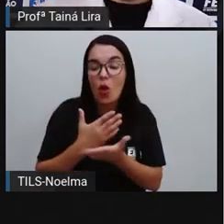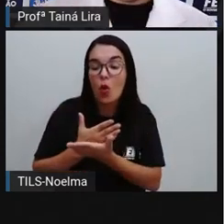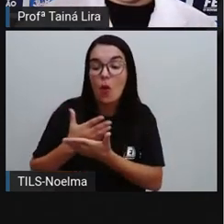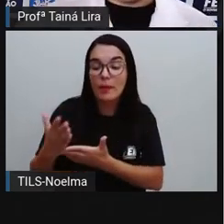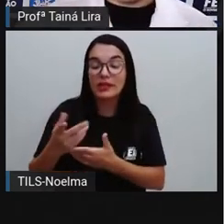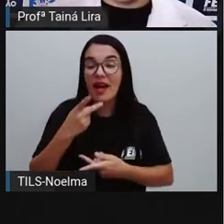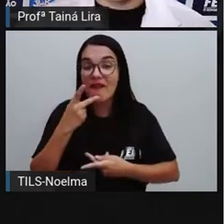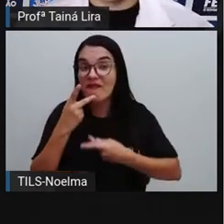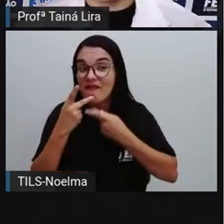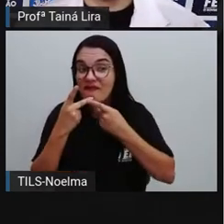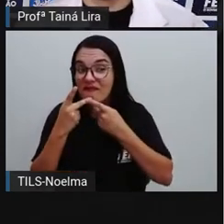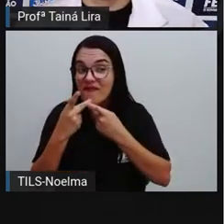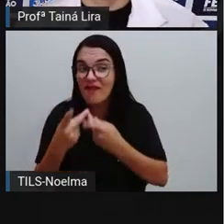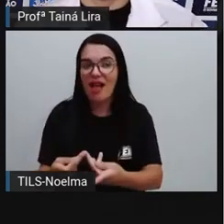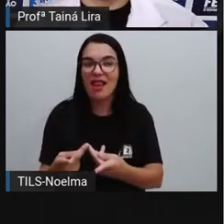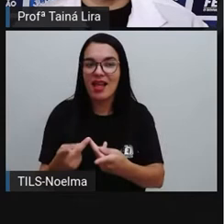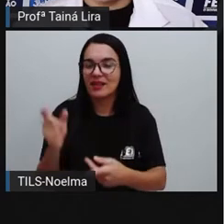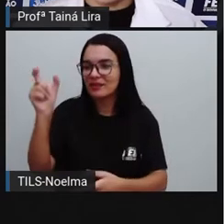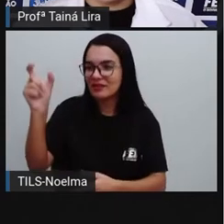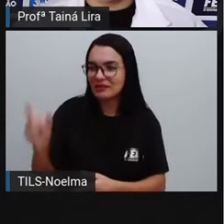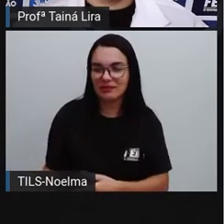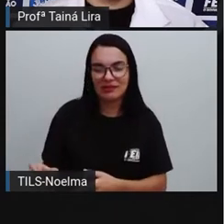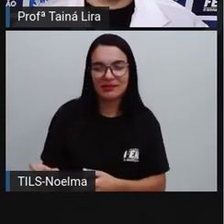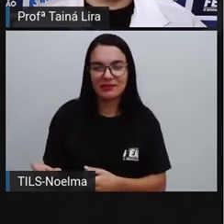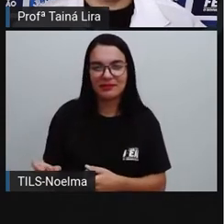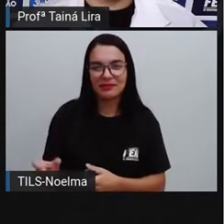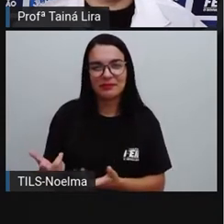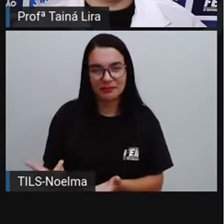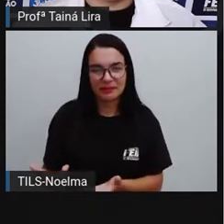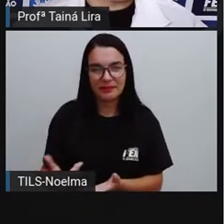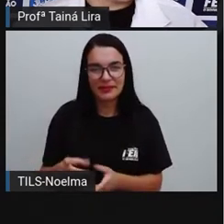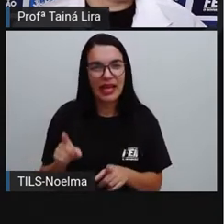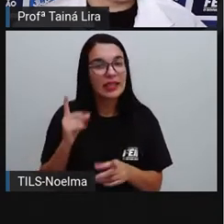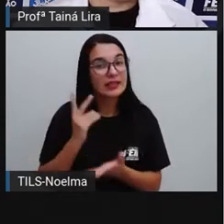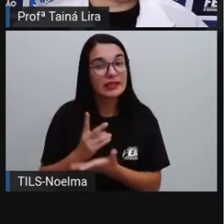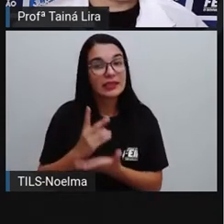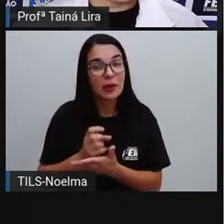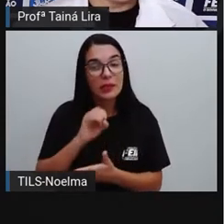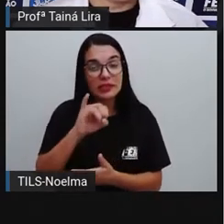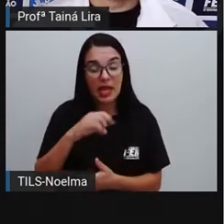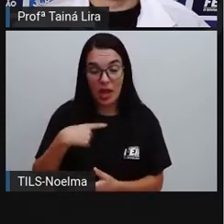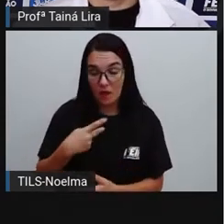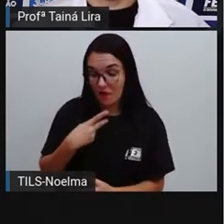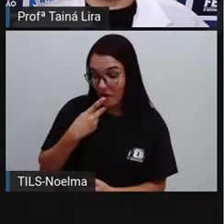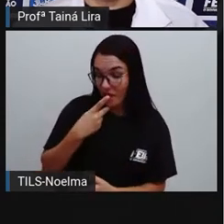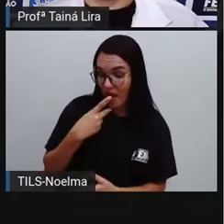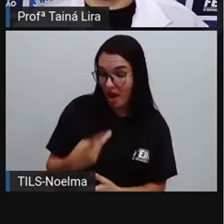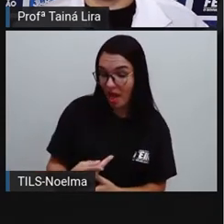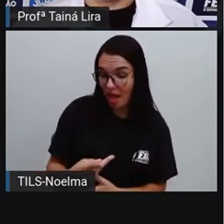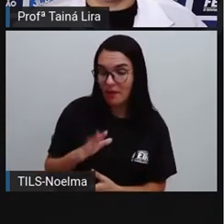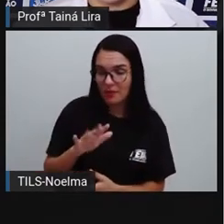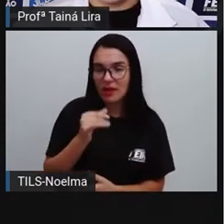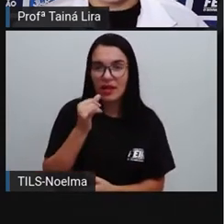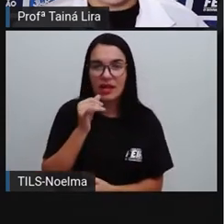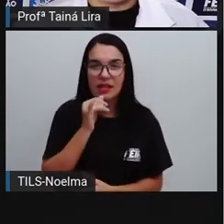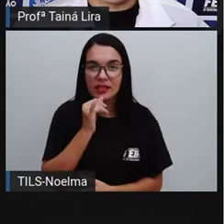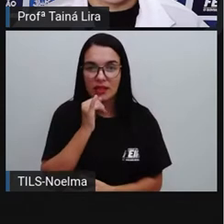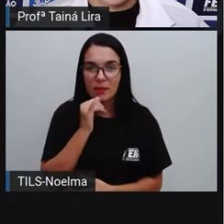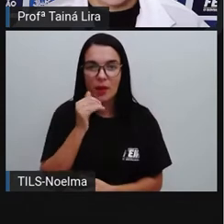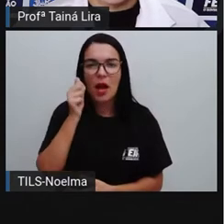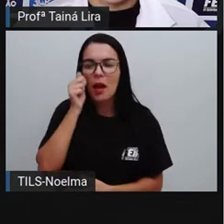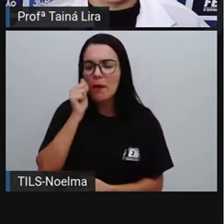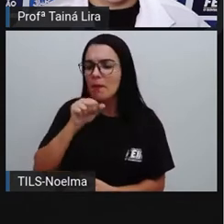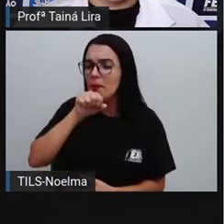vai falar alguma coisa, vem o travessão na frente da fala do personagem, tá? Mamãe, você fez torta?